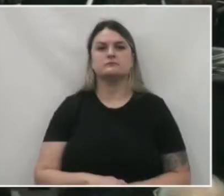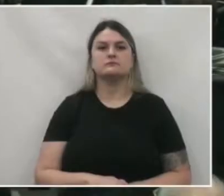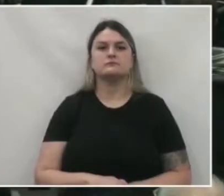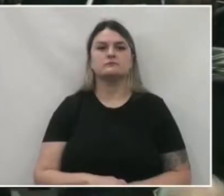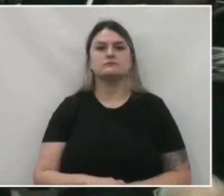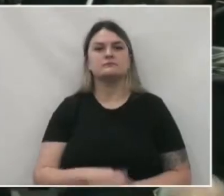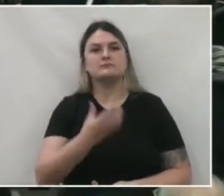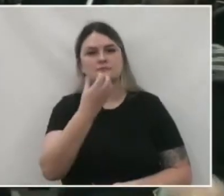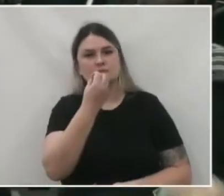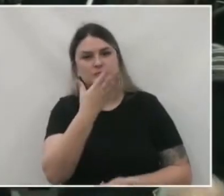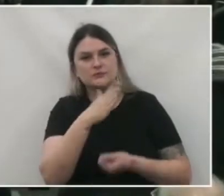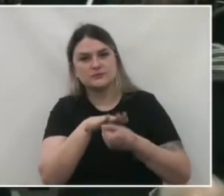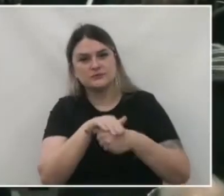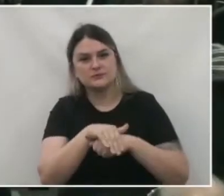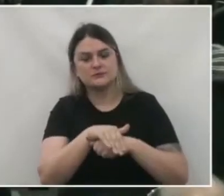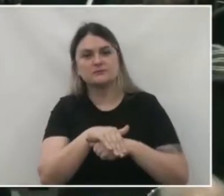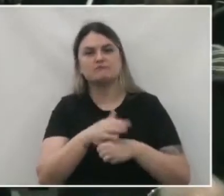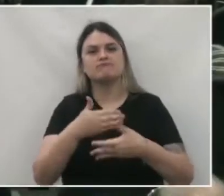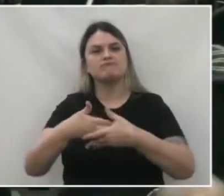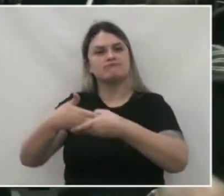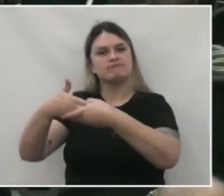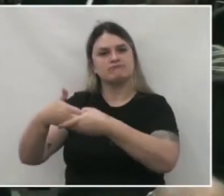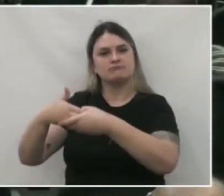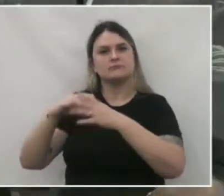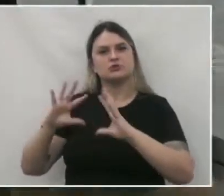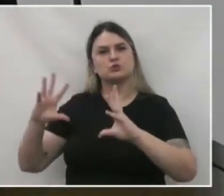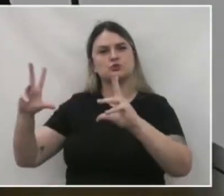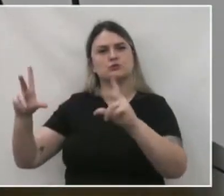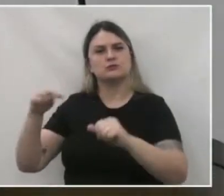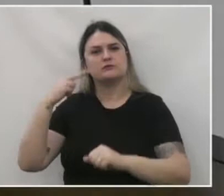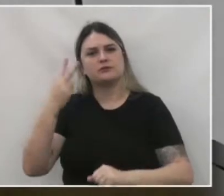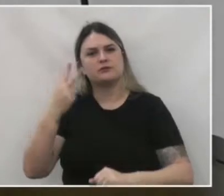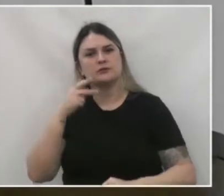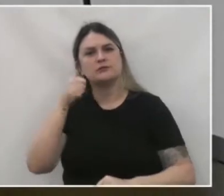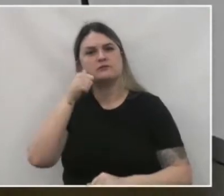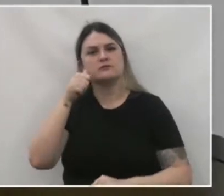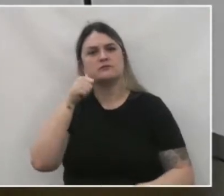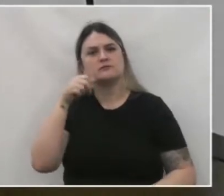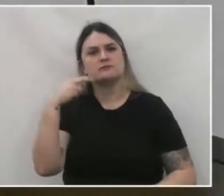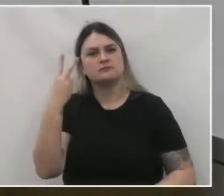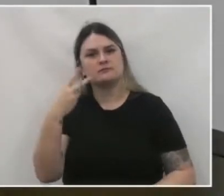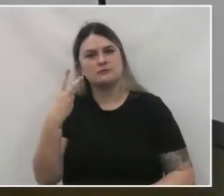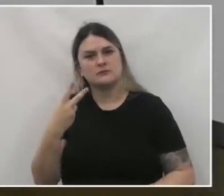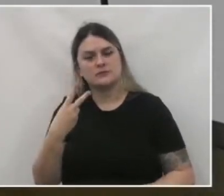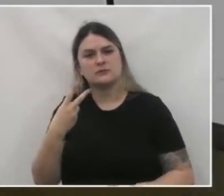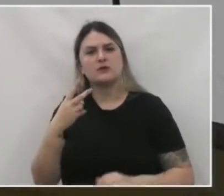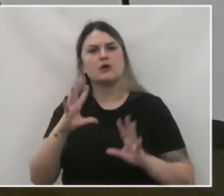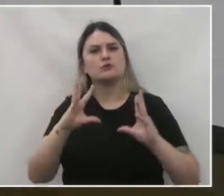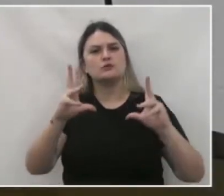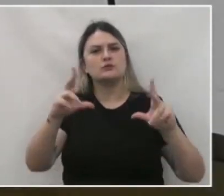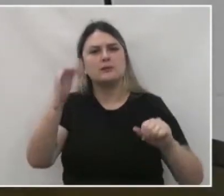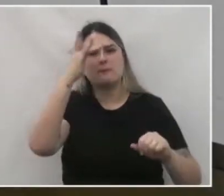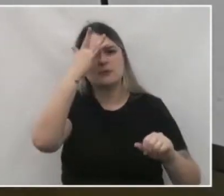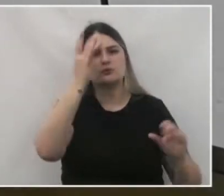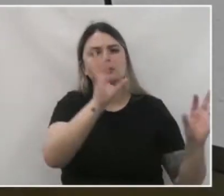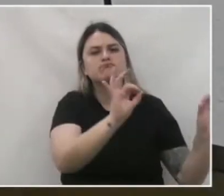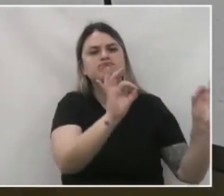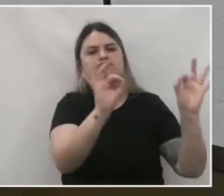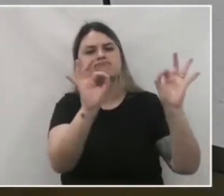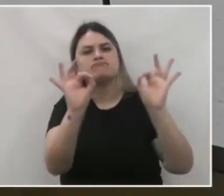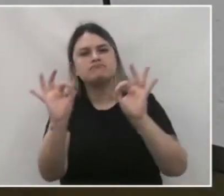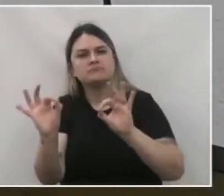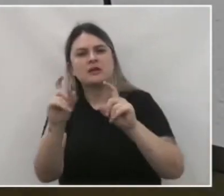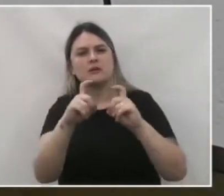Boa noite, meus cumprimentos a todos os vereadores e vereadoras desta casa, a todos que estão acompanhando a sessão